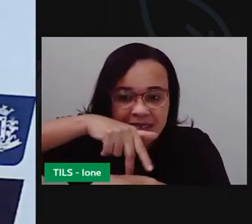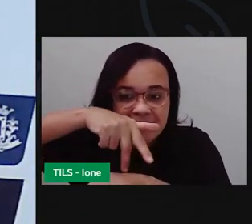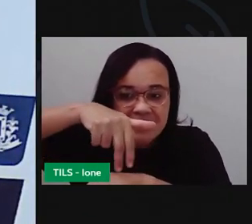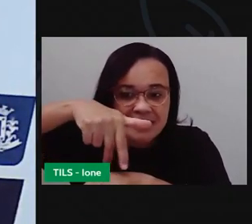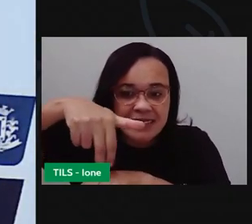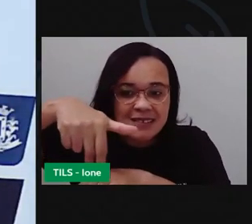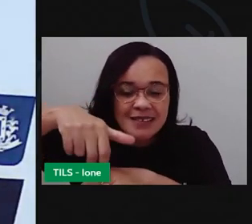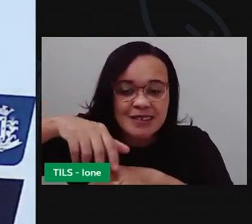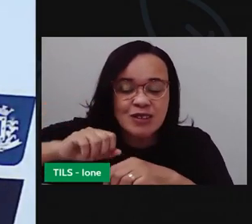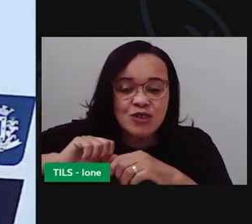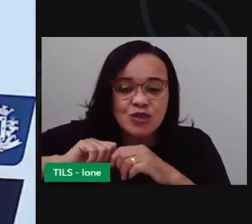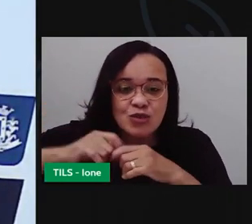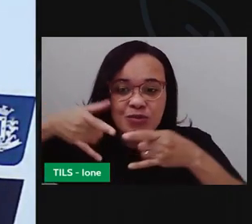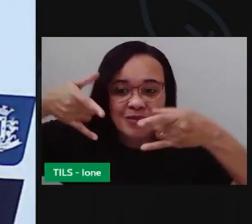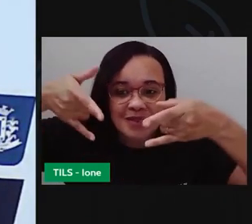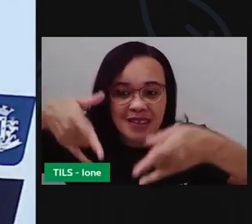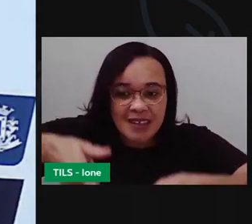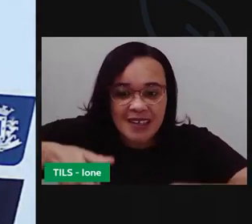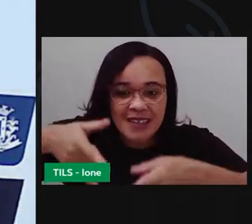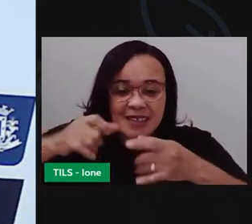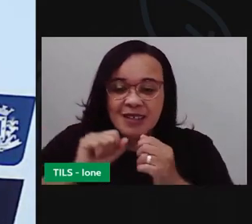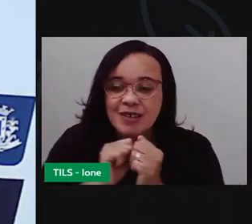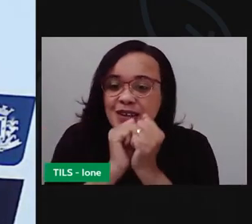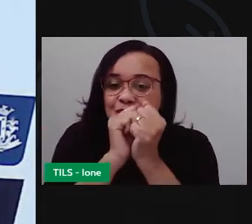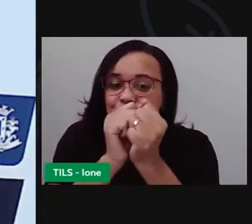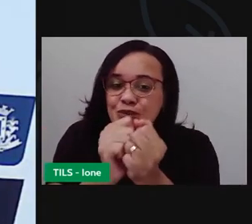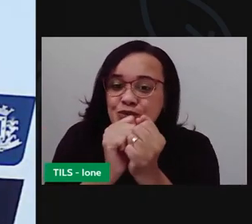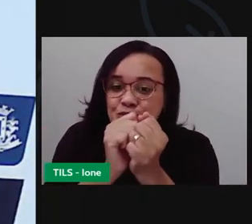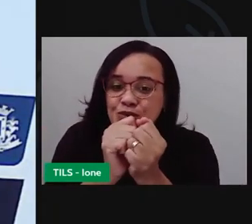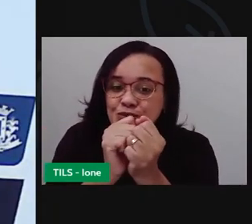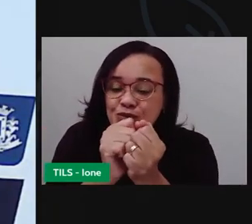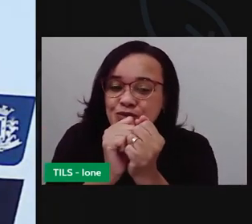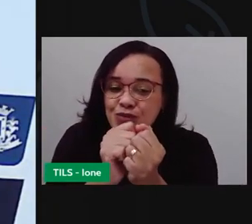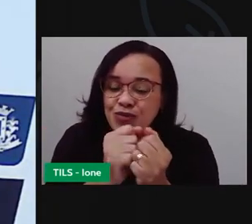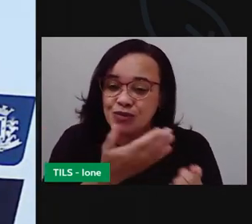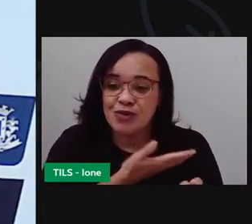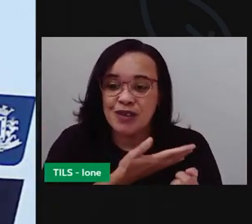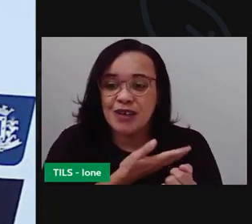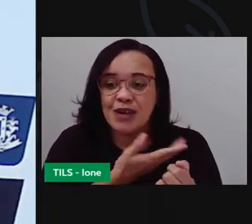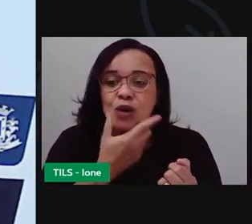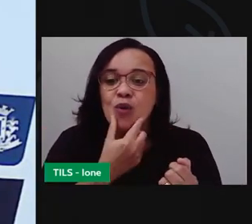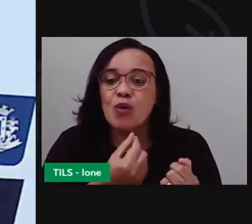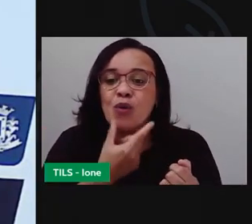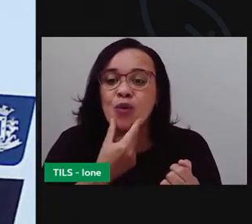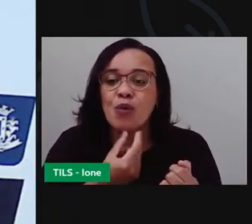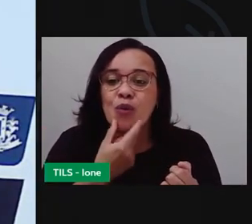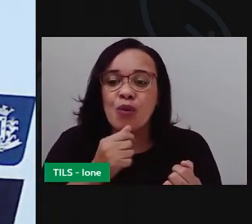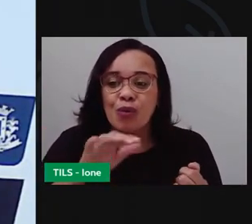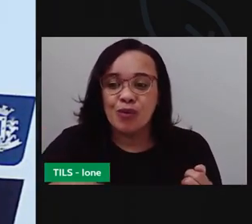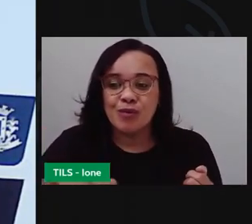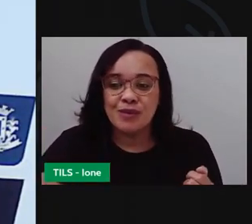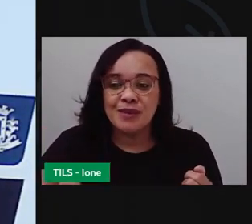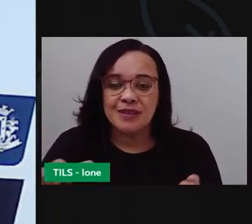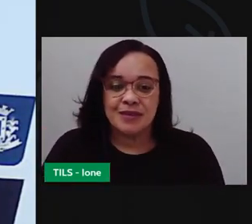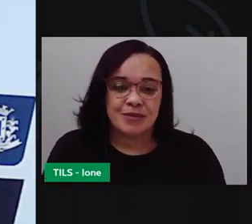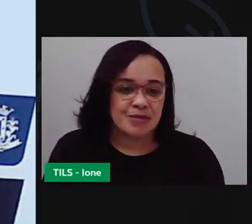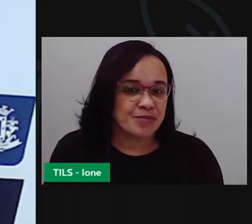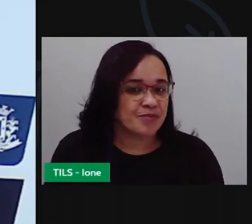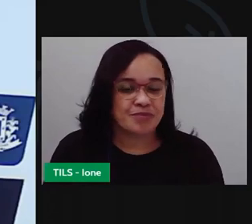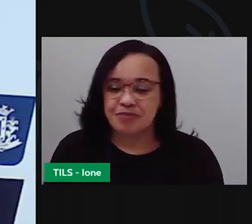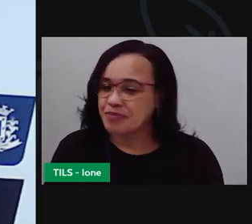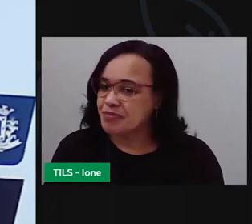cama pra fazer companhia para o seu amigo. Ai, não.